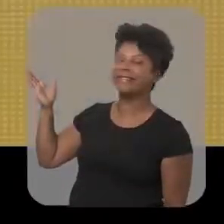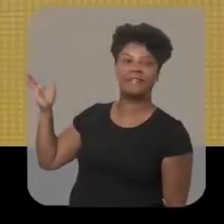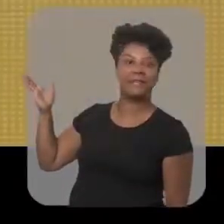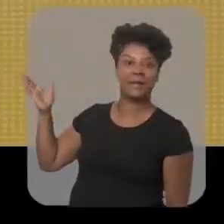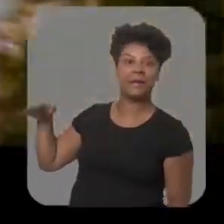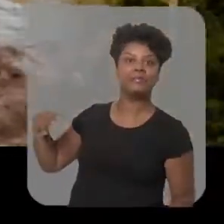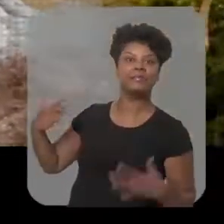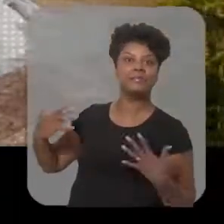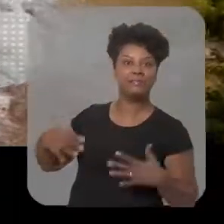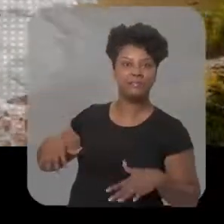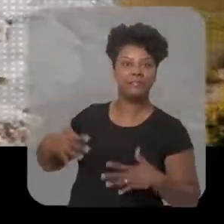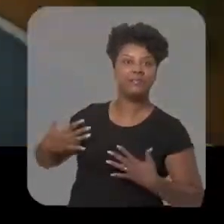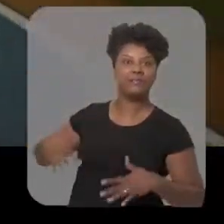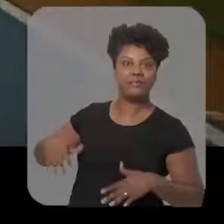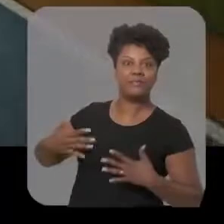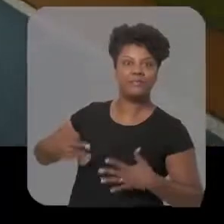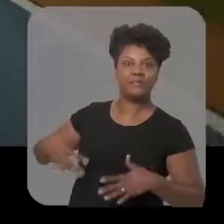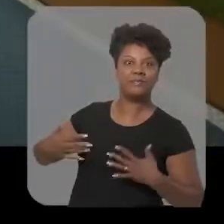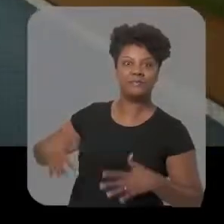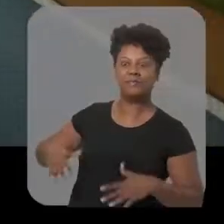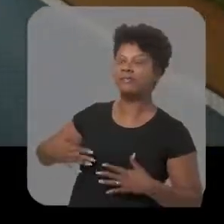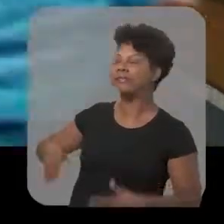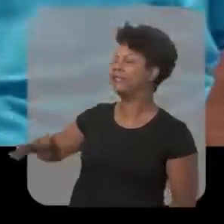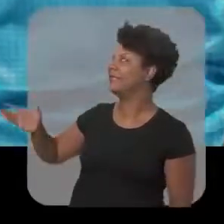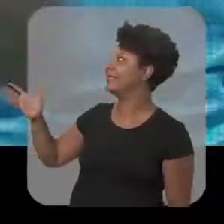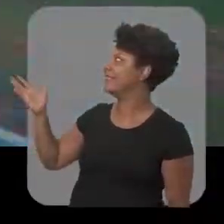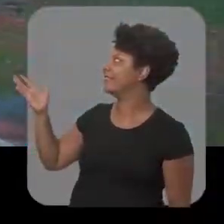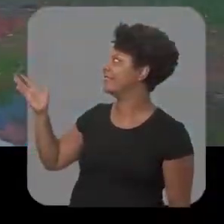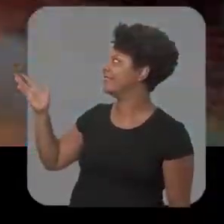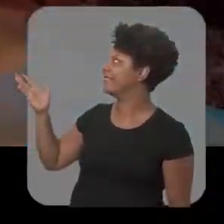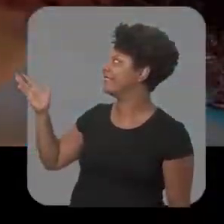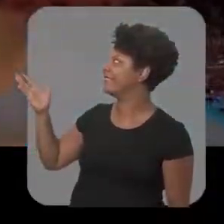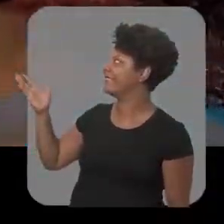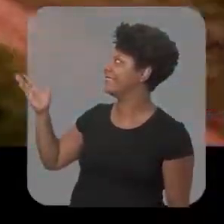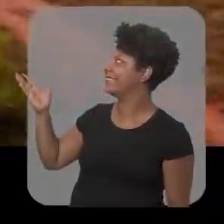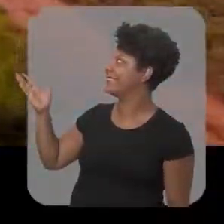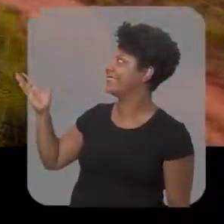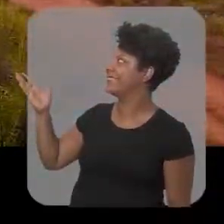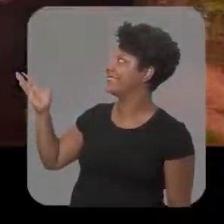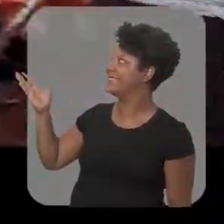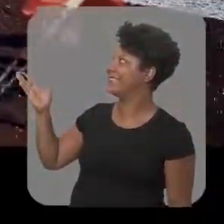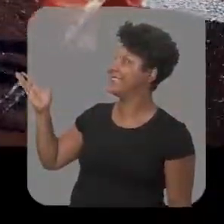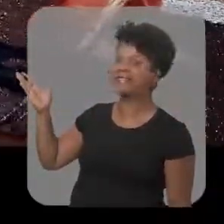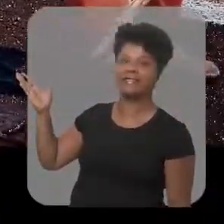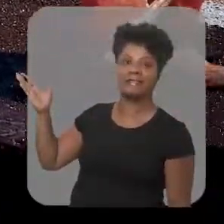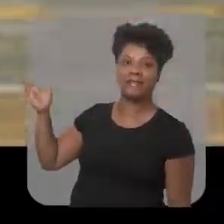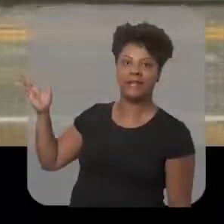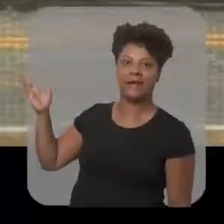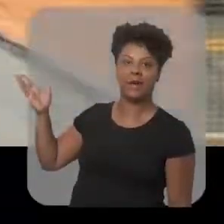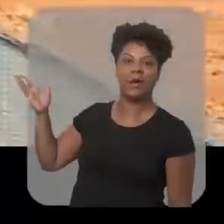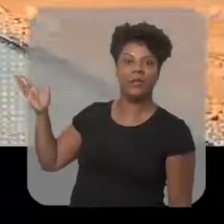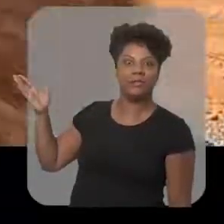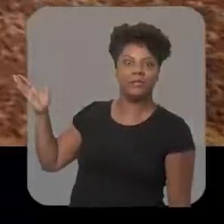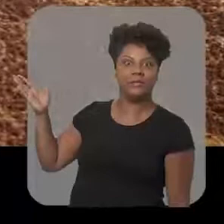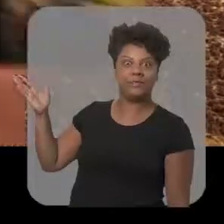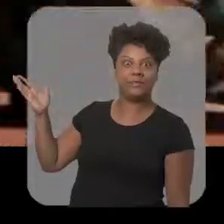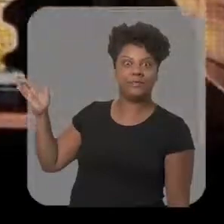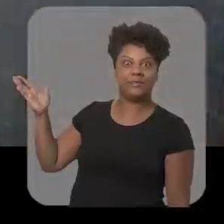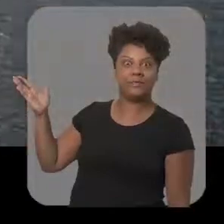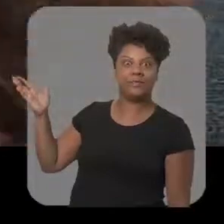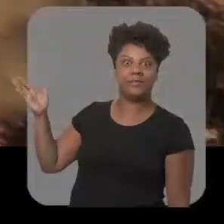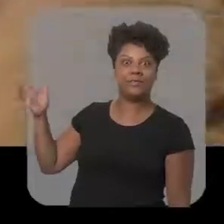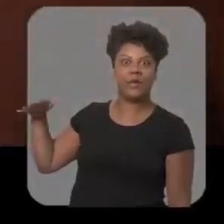.230 quilômetros. Ponte sobre o Rio Tesouras. Recuperação da Geos, 222, 164 e 507. Ponte Ribeirão da Quaral. Restauração da Geos, 330, 326 e 336. Movimentação da Geos,